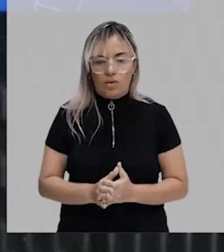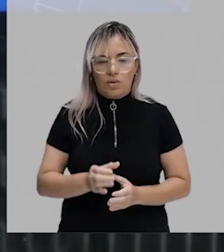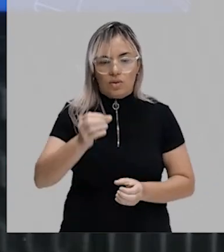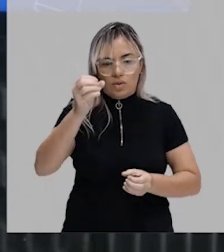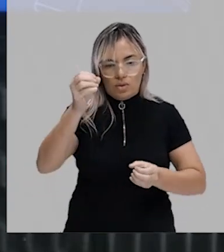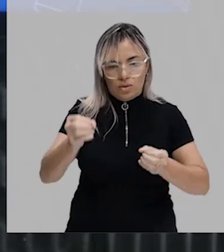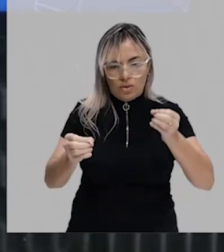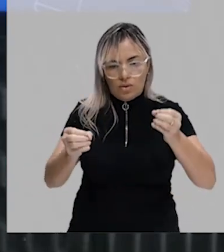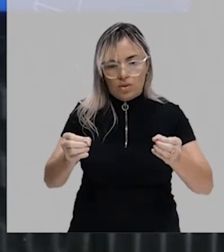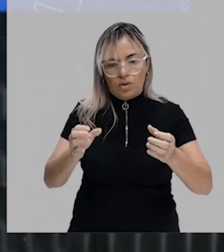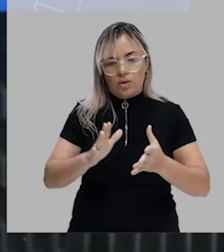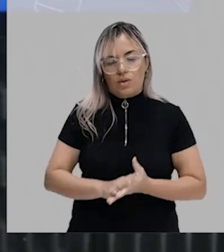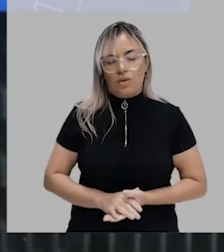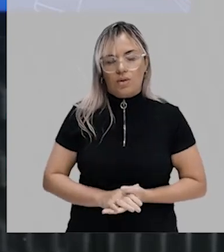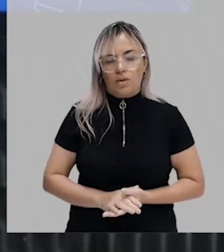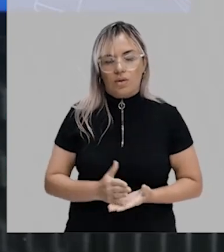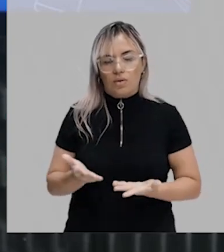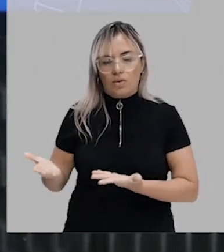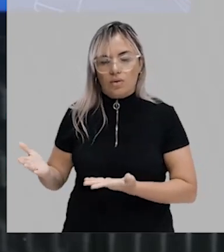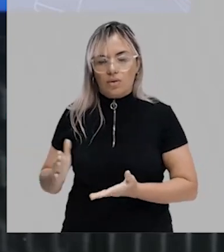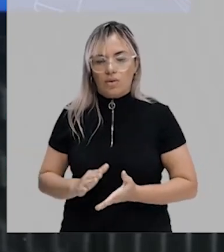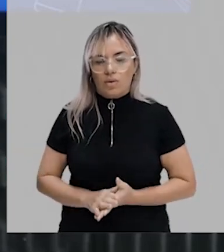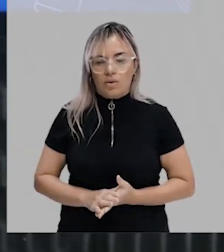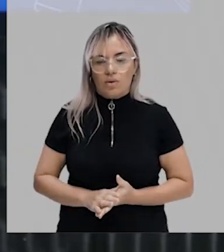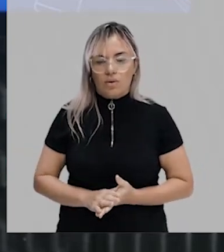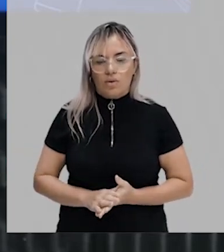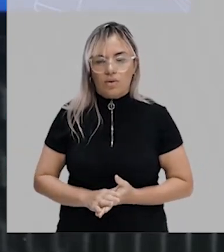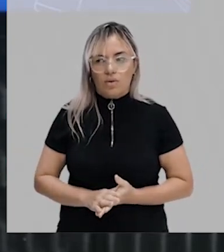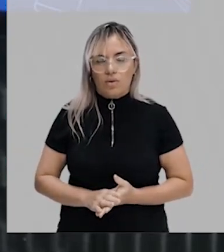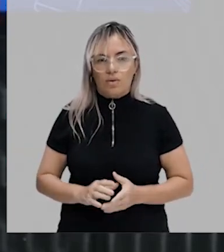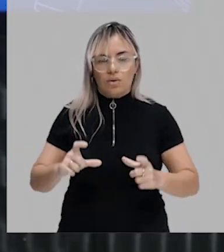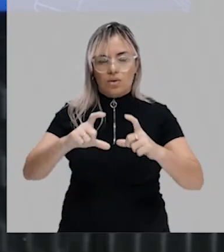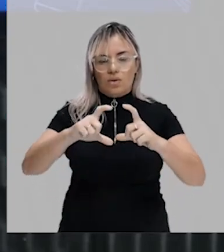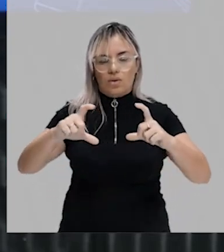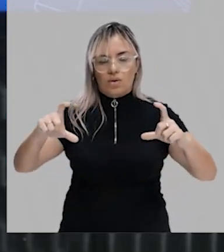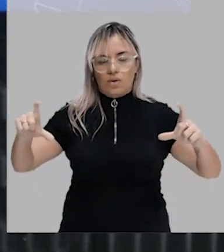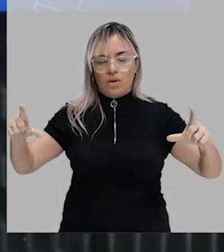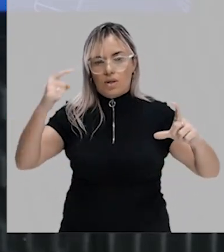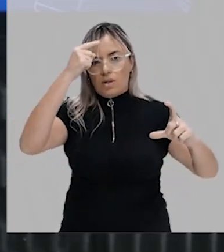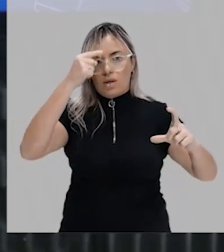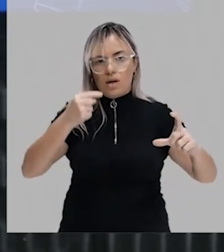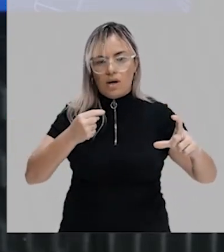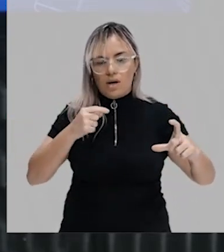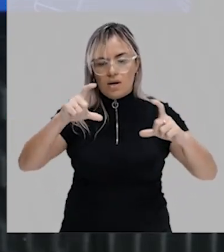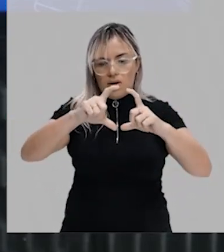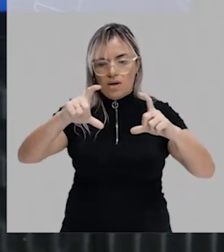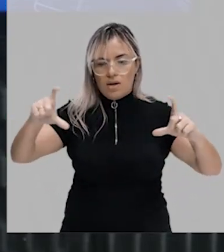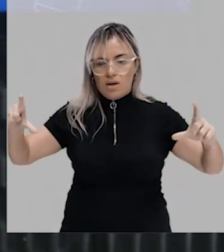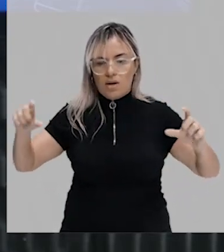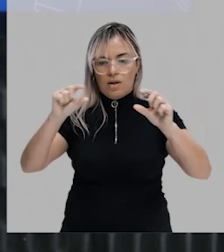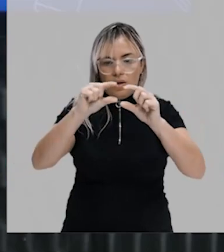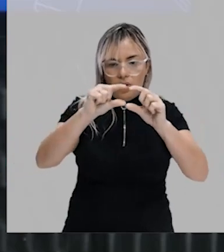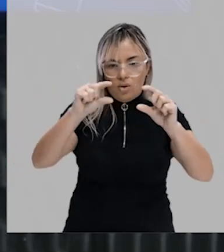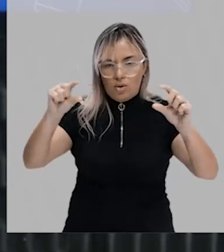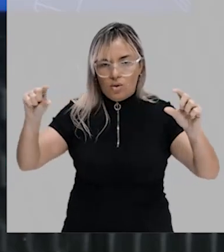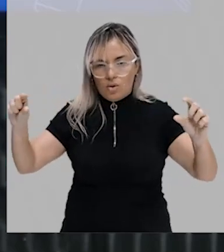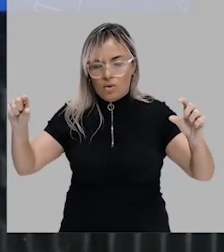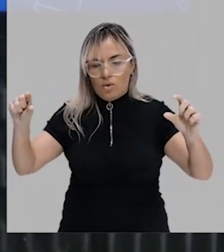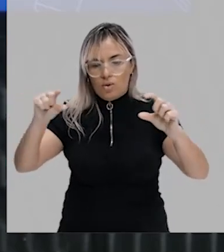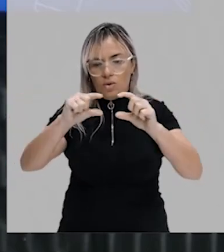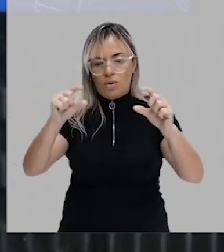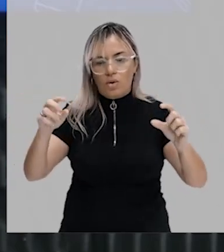Que estruturas cilíndricas são essas? O tubo nervoso dorsal e a notocorda.